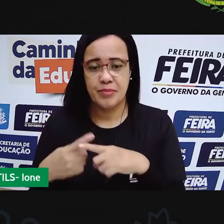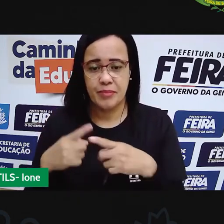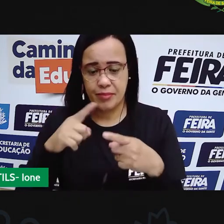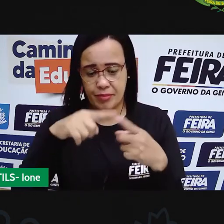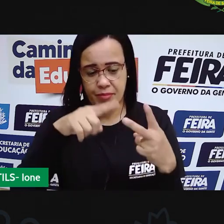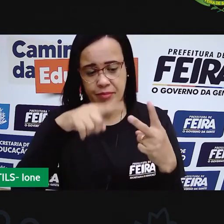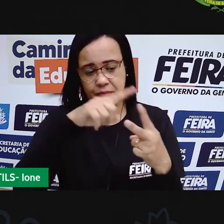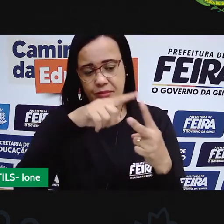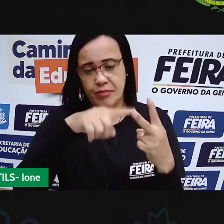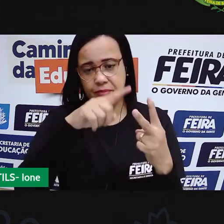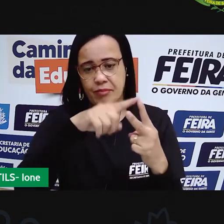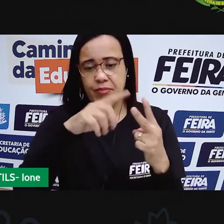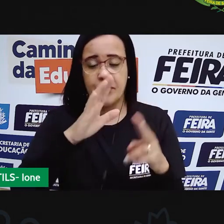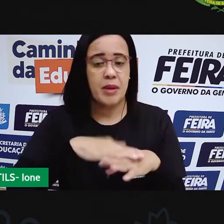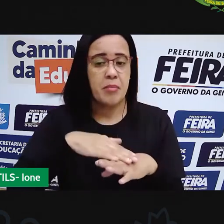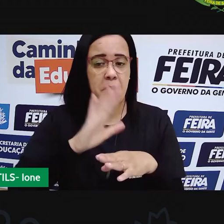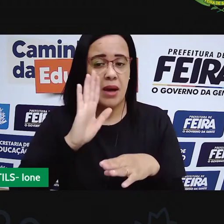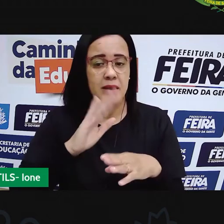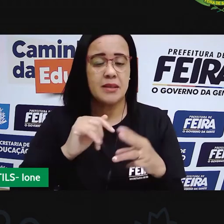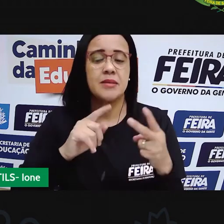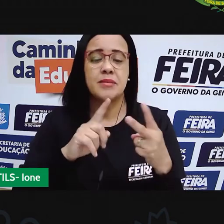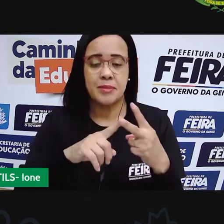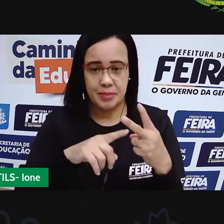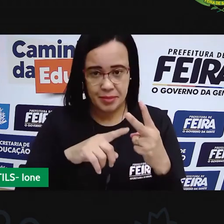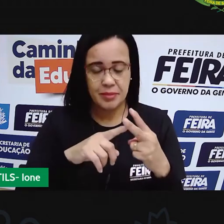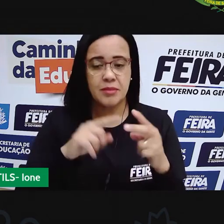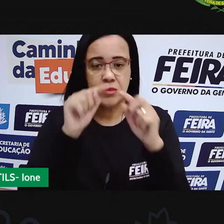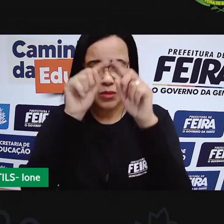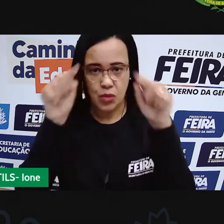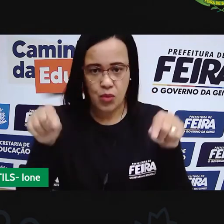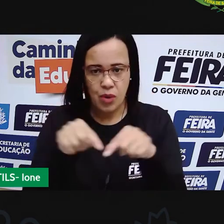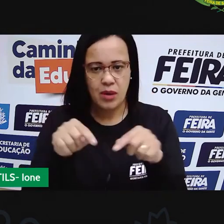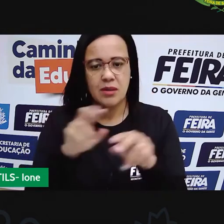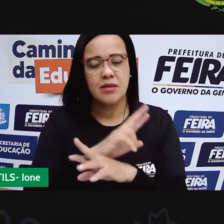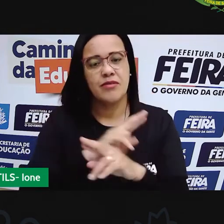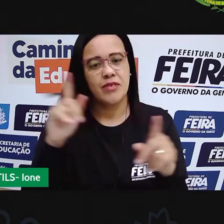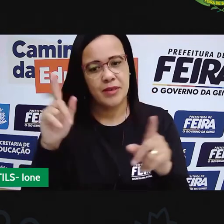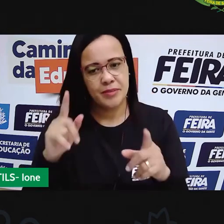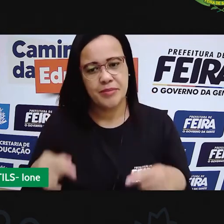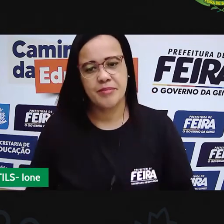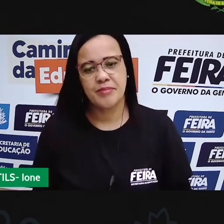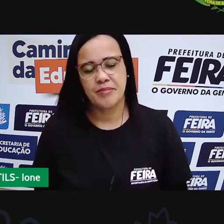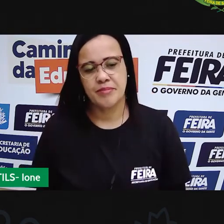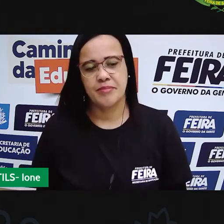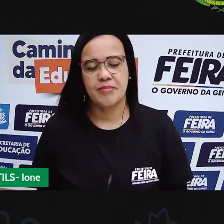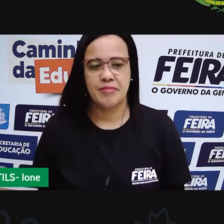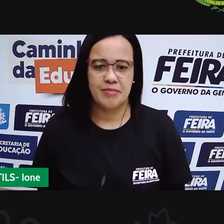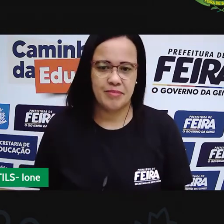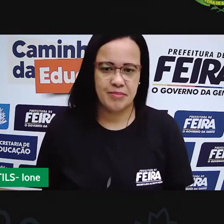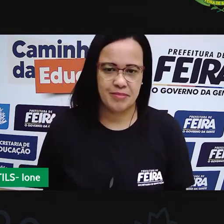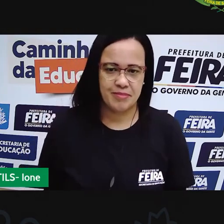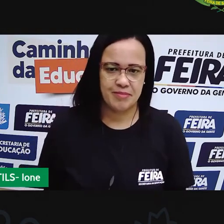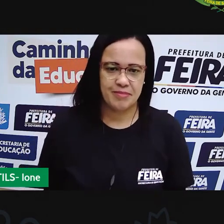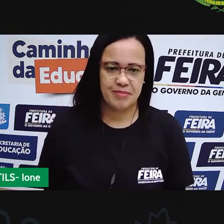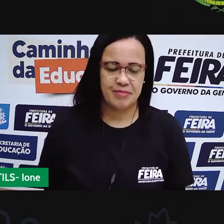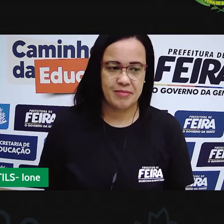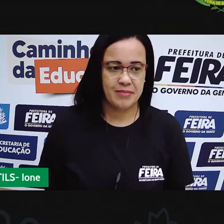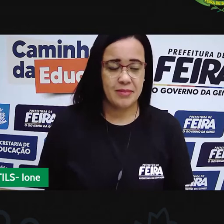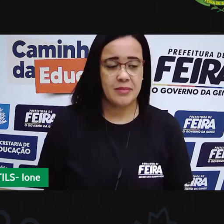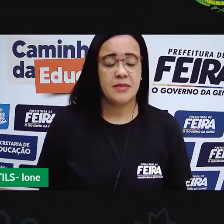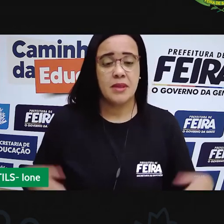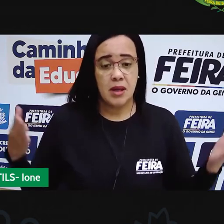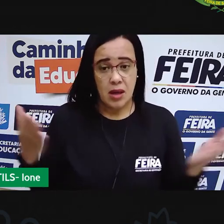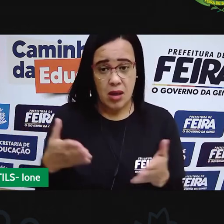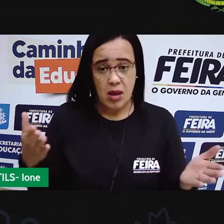lados do retângulo são maiores do que o quadrado agora criançada que a gente